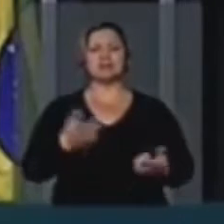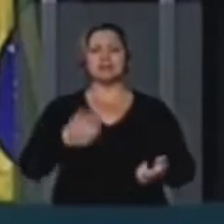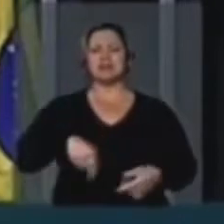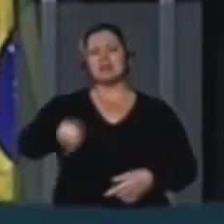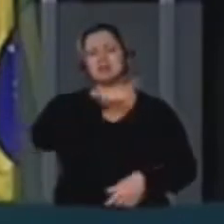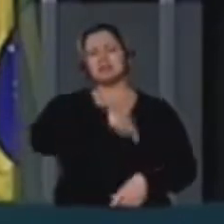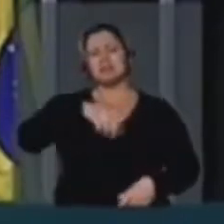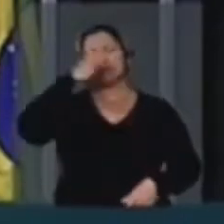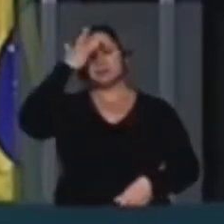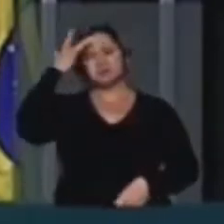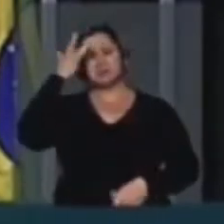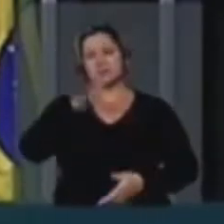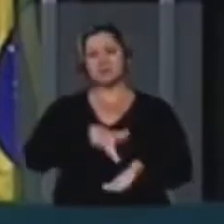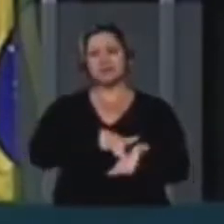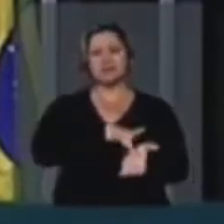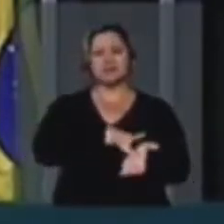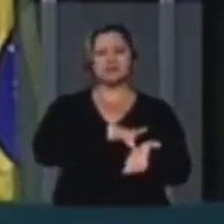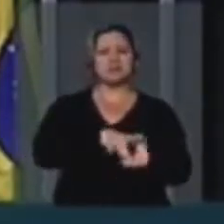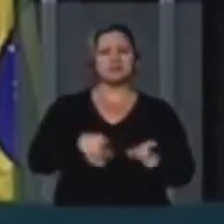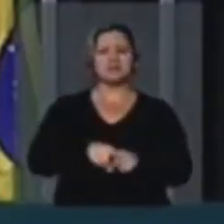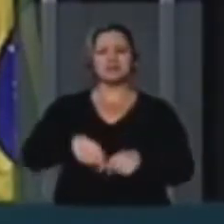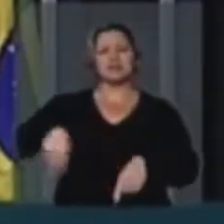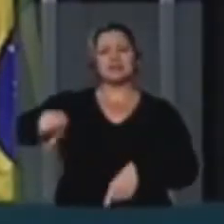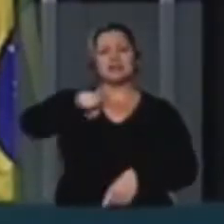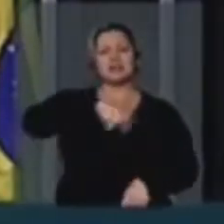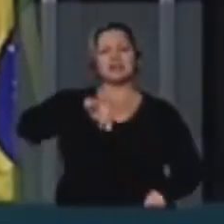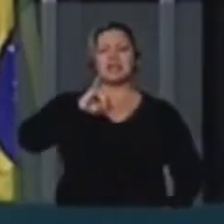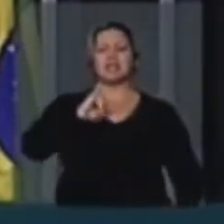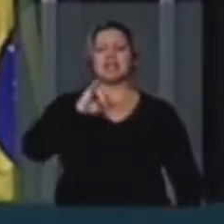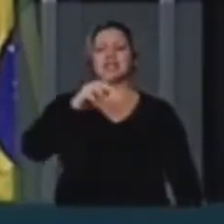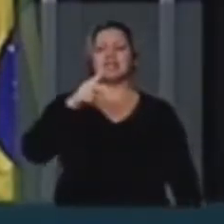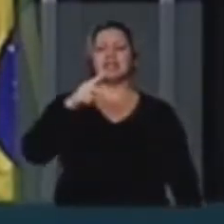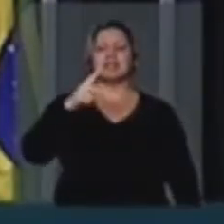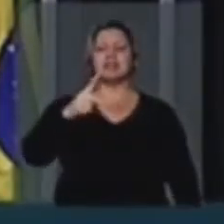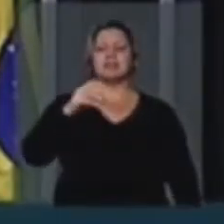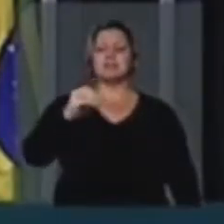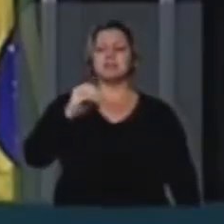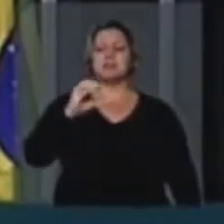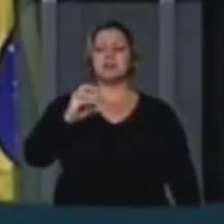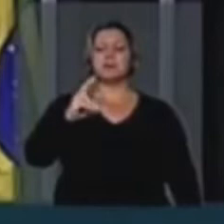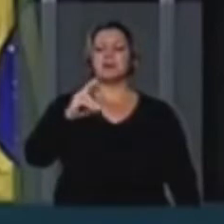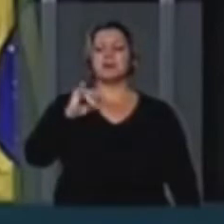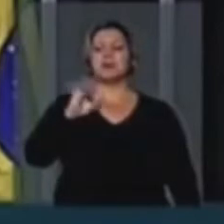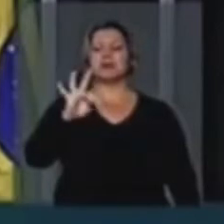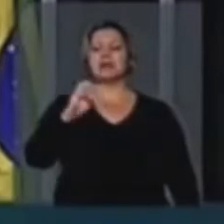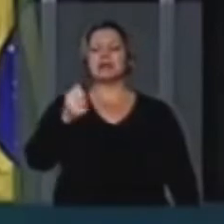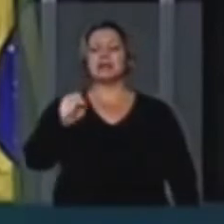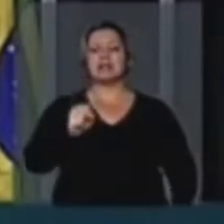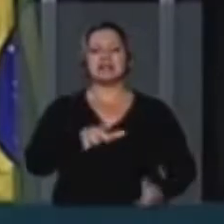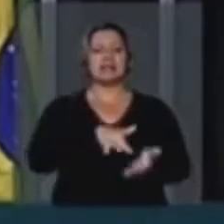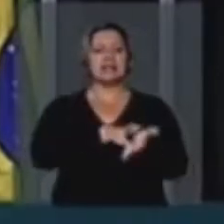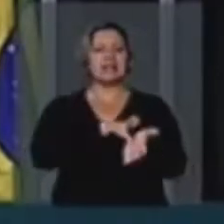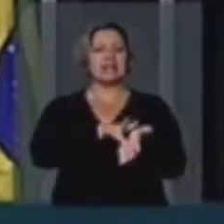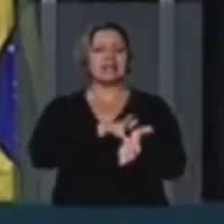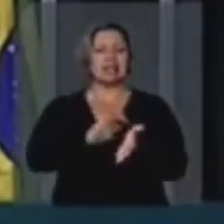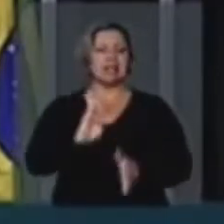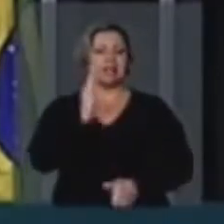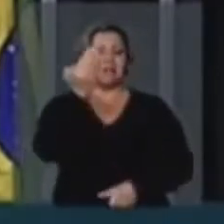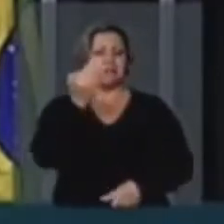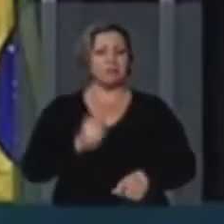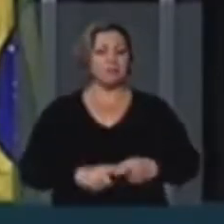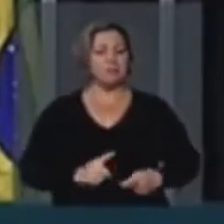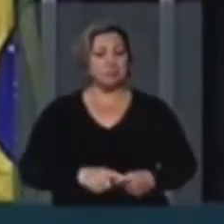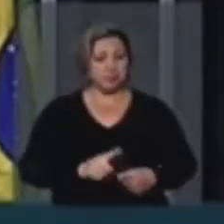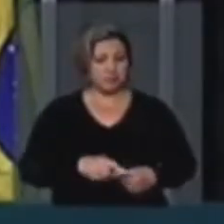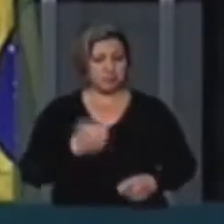de quem está defendendo o projeto São hipócritas, demagogos e falsos Sabe por quê?